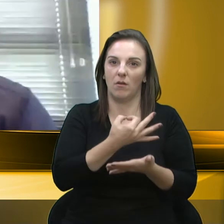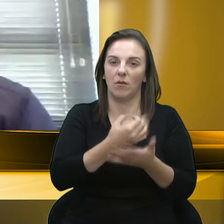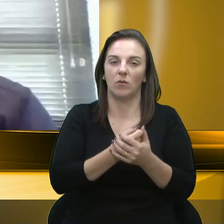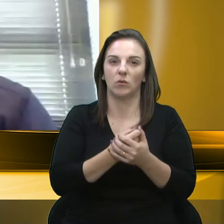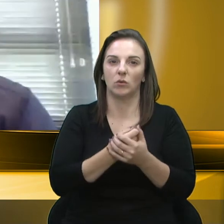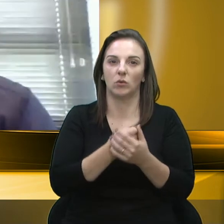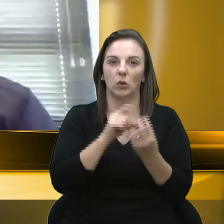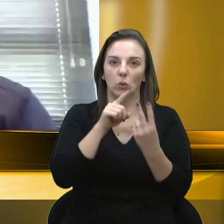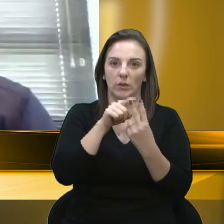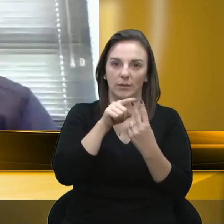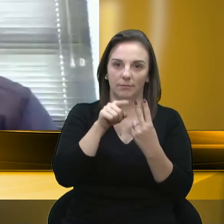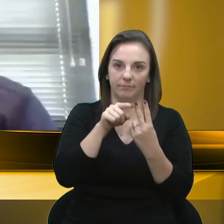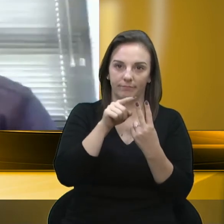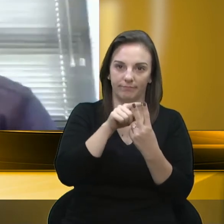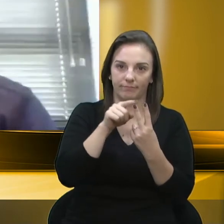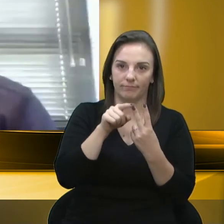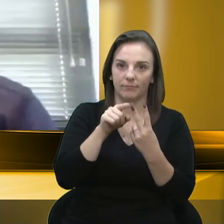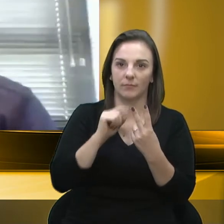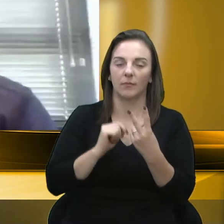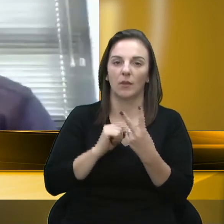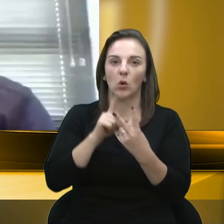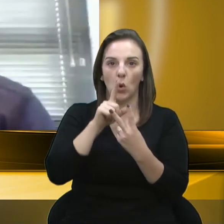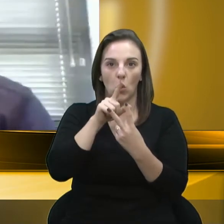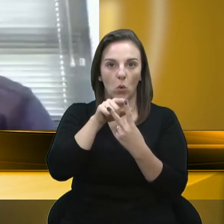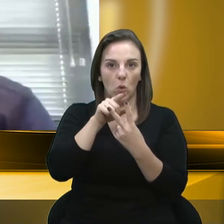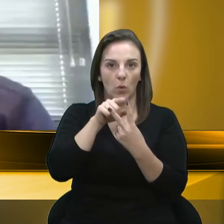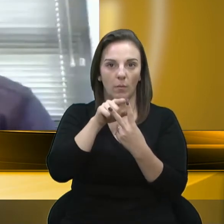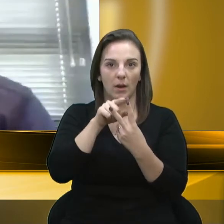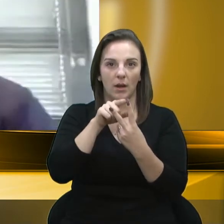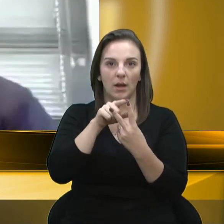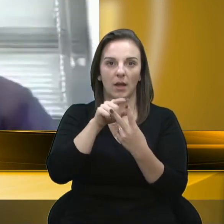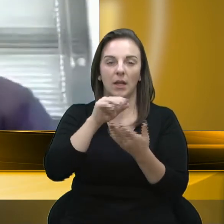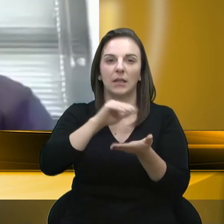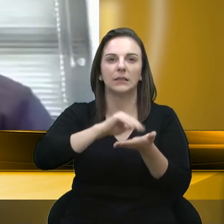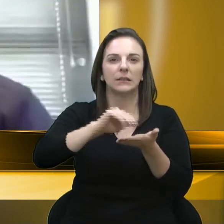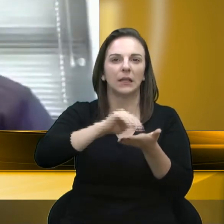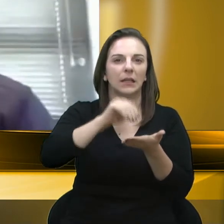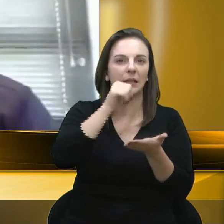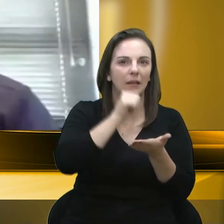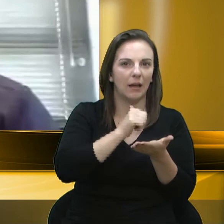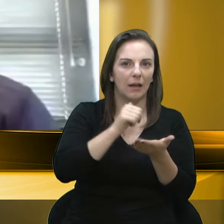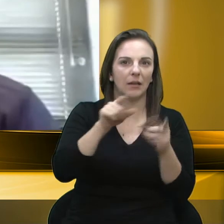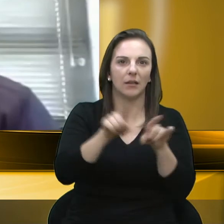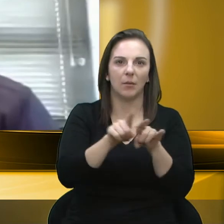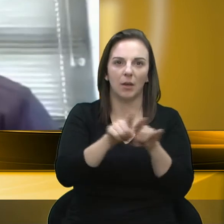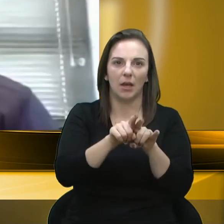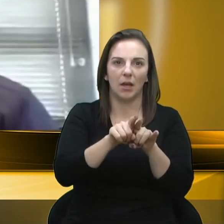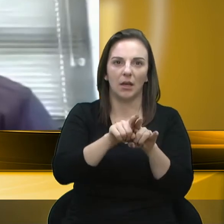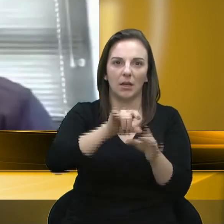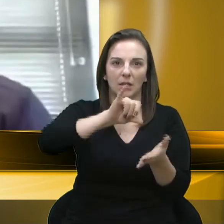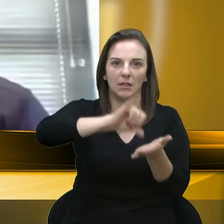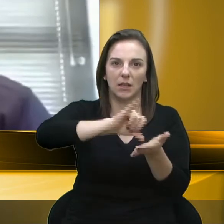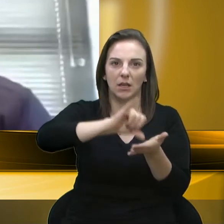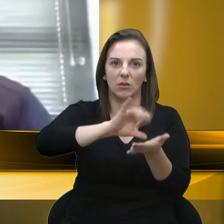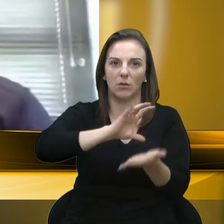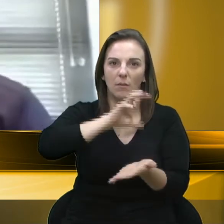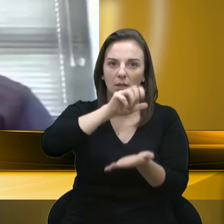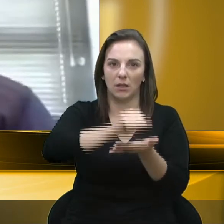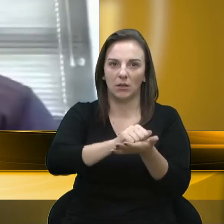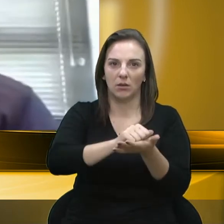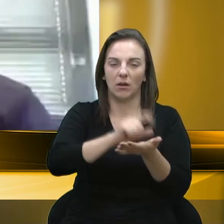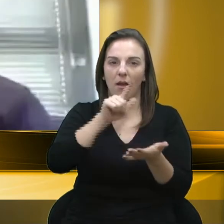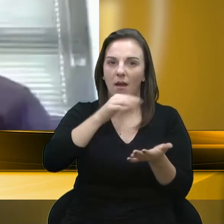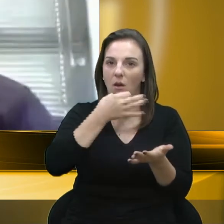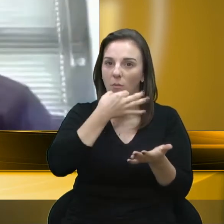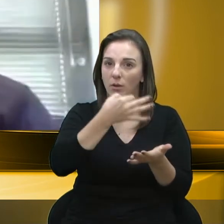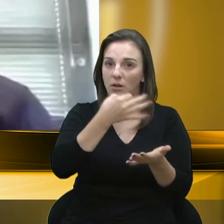Uma de que a secretária, que o centro de matrícula não está atendendo bem, é uma posição tua, é parcial. A